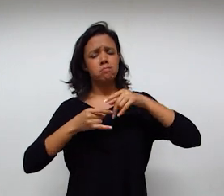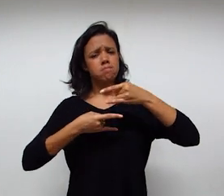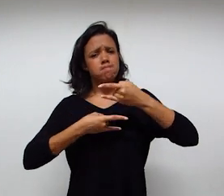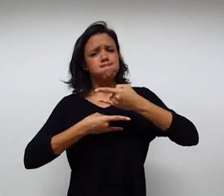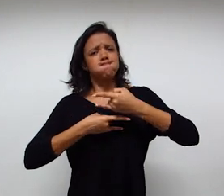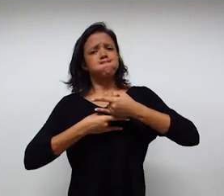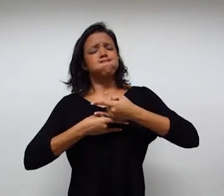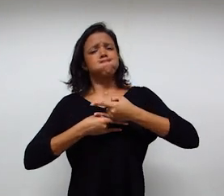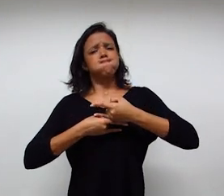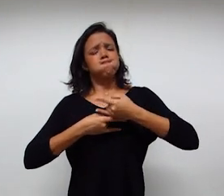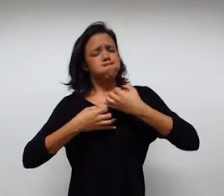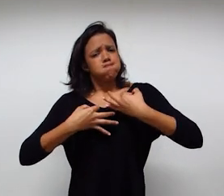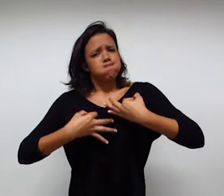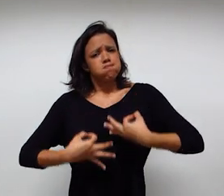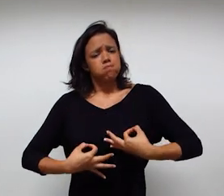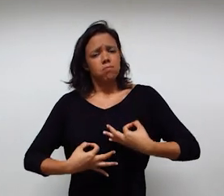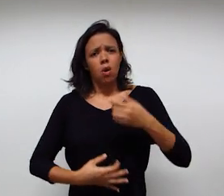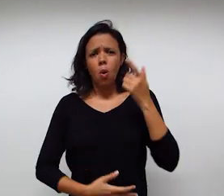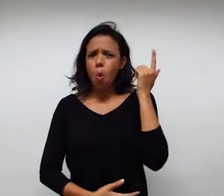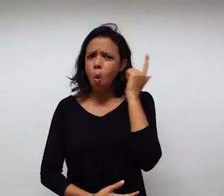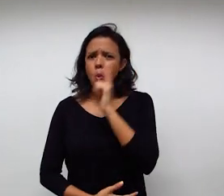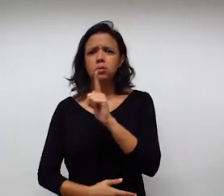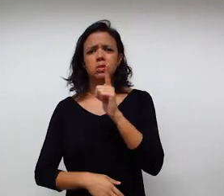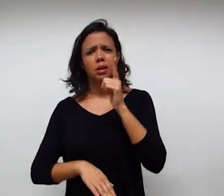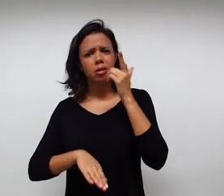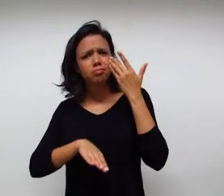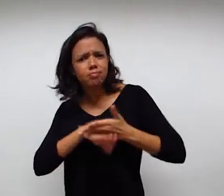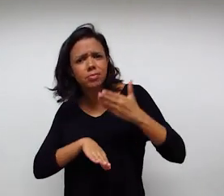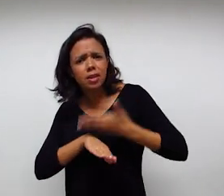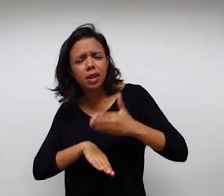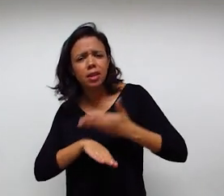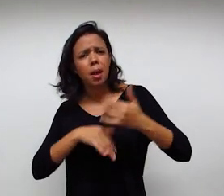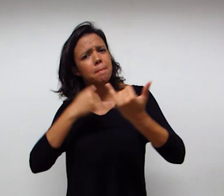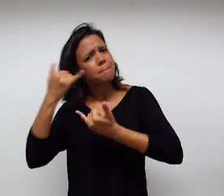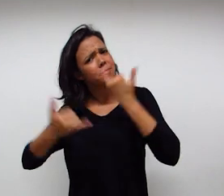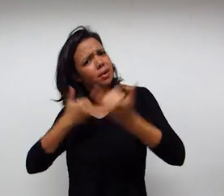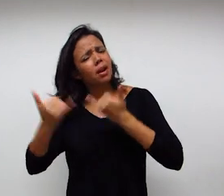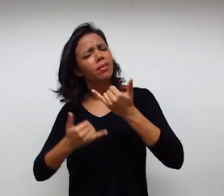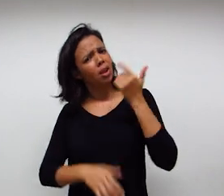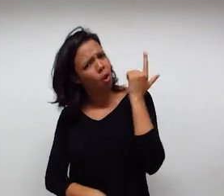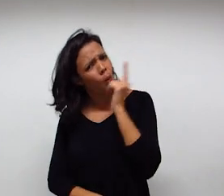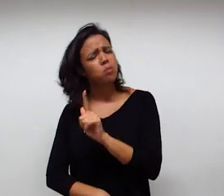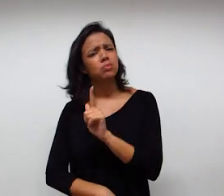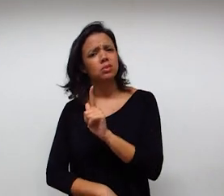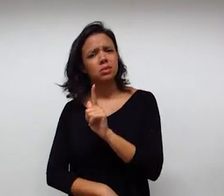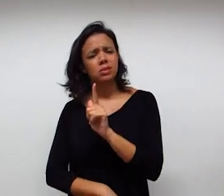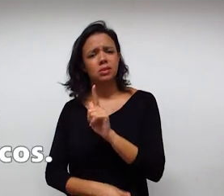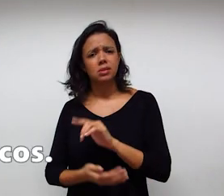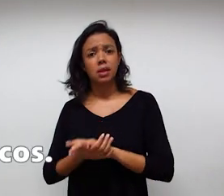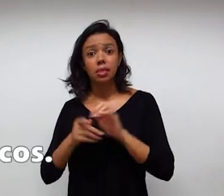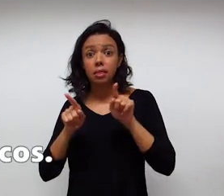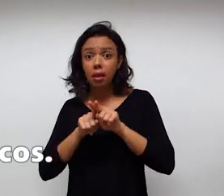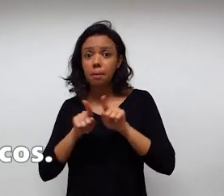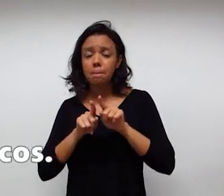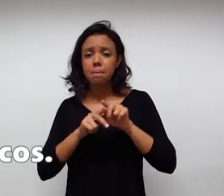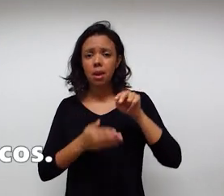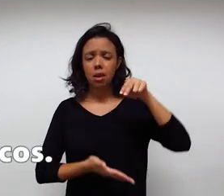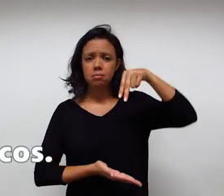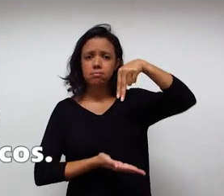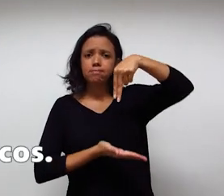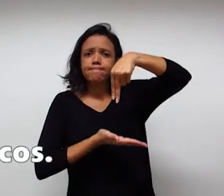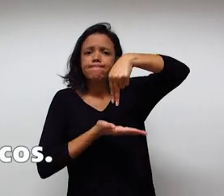nessa postura e com isso ela conseguir desempenhar a brincadeira que ela conseguir fazer. A